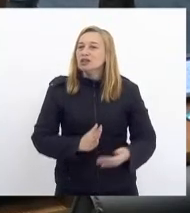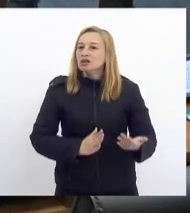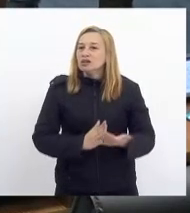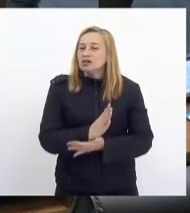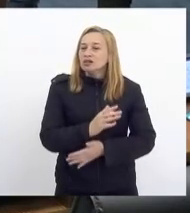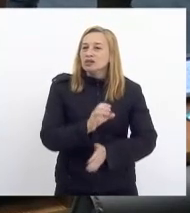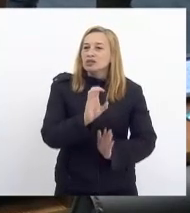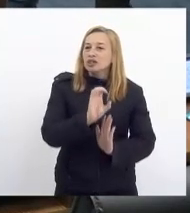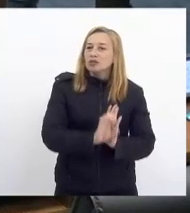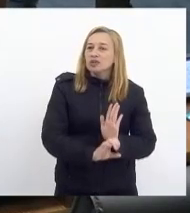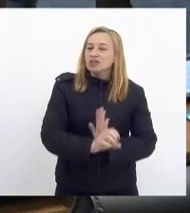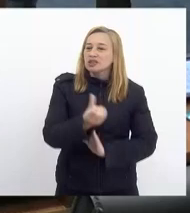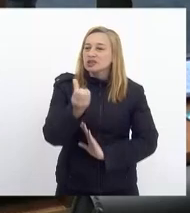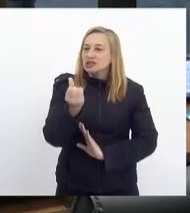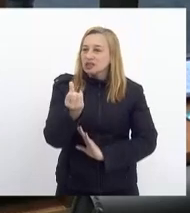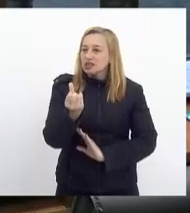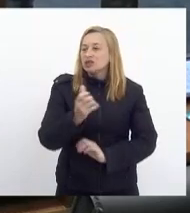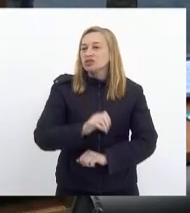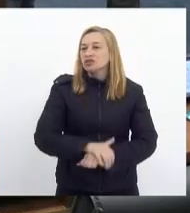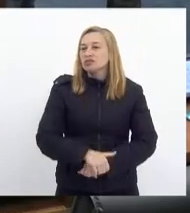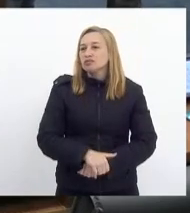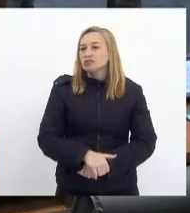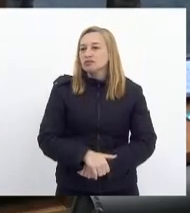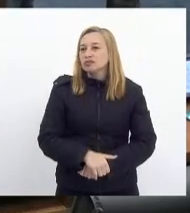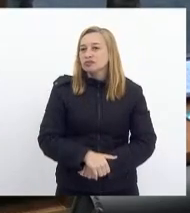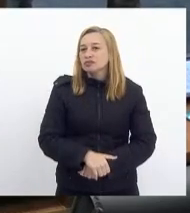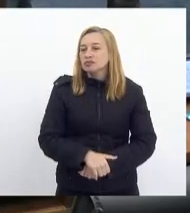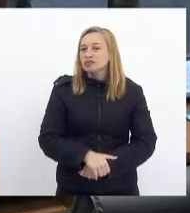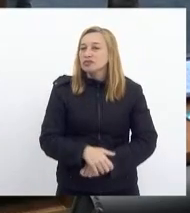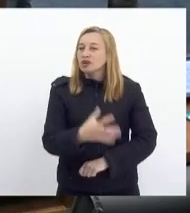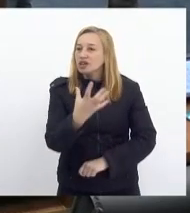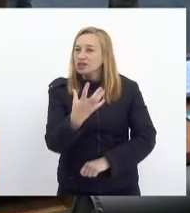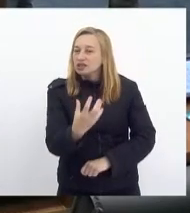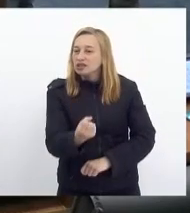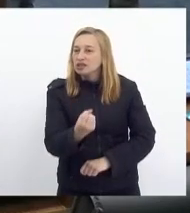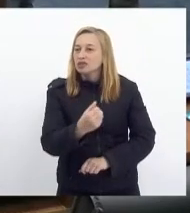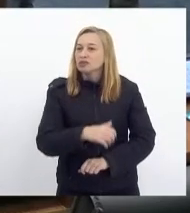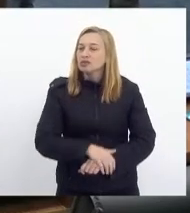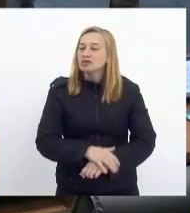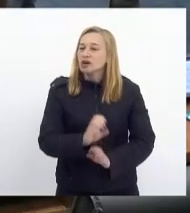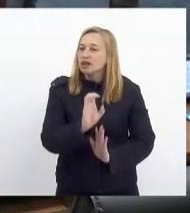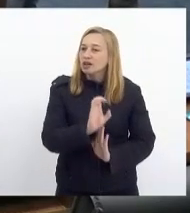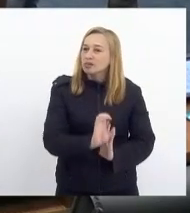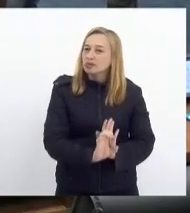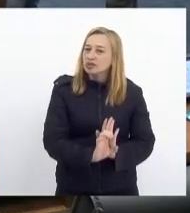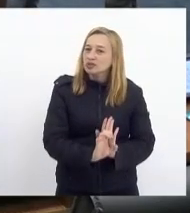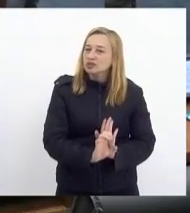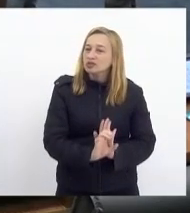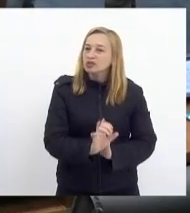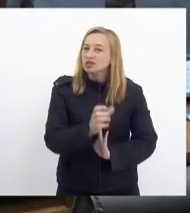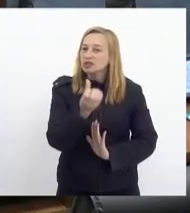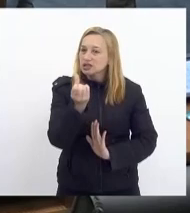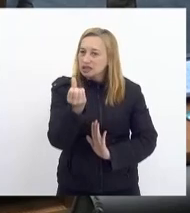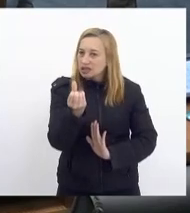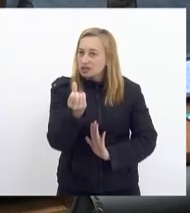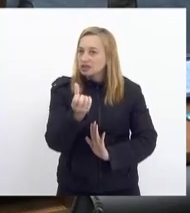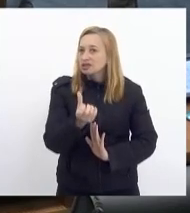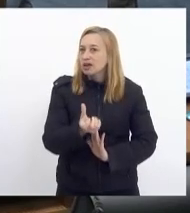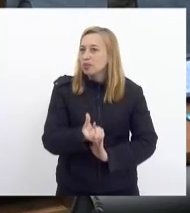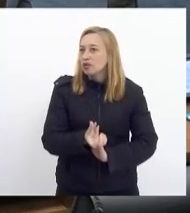da emenda 6. Então, favorável à emenda de número 6